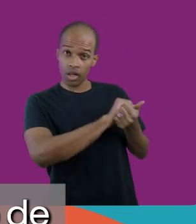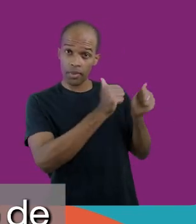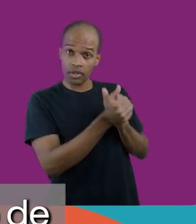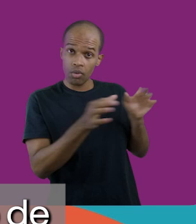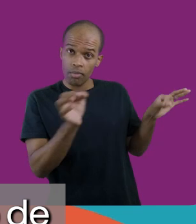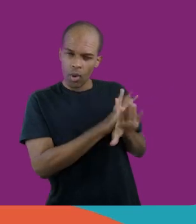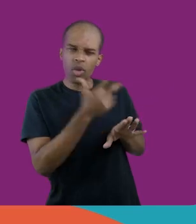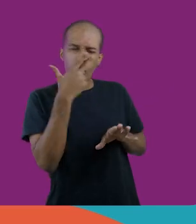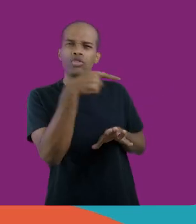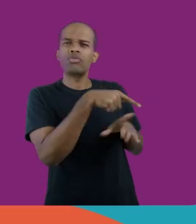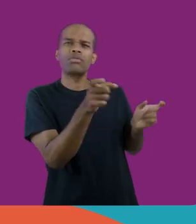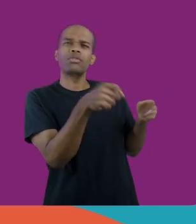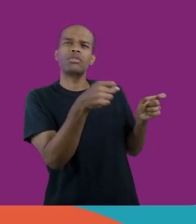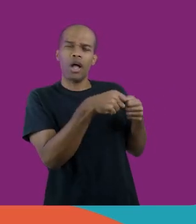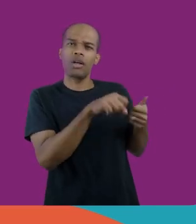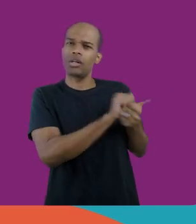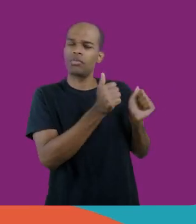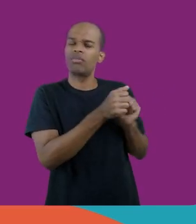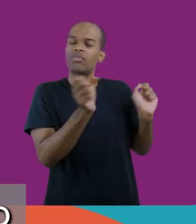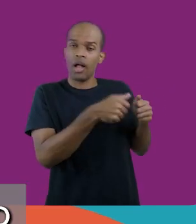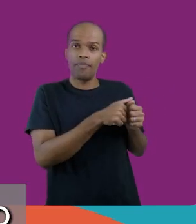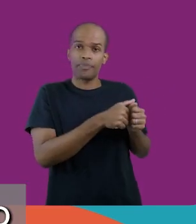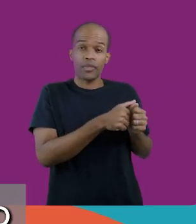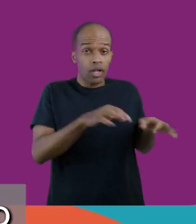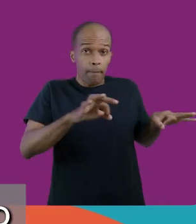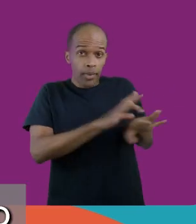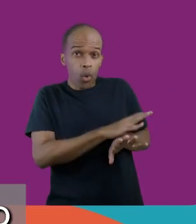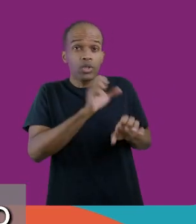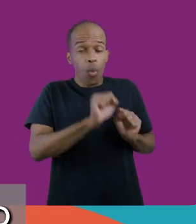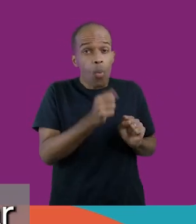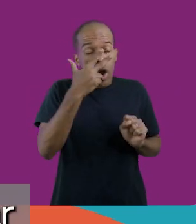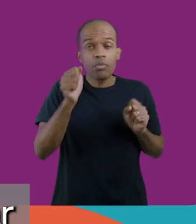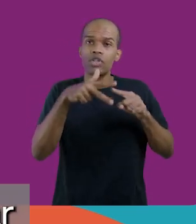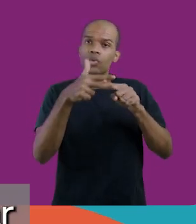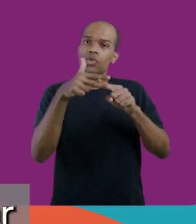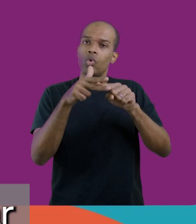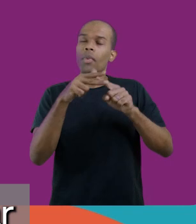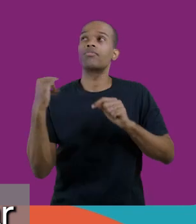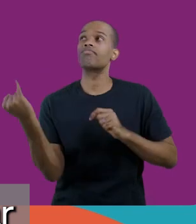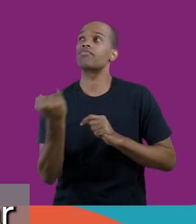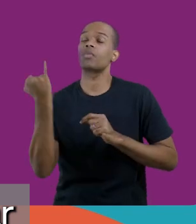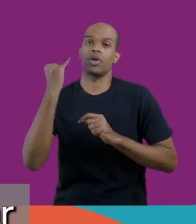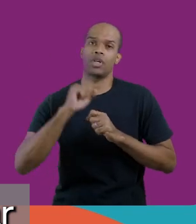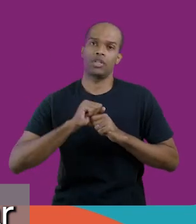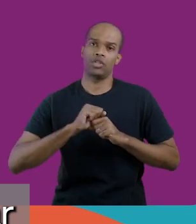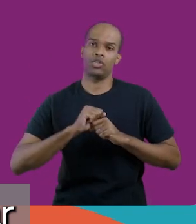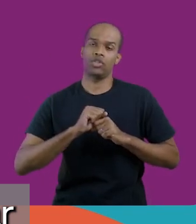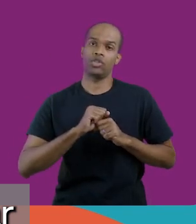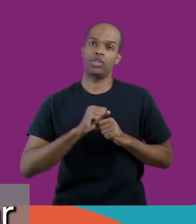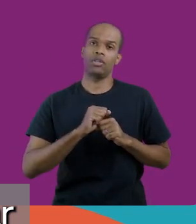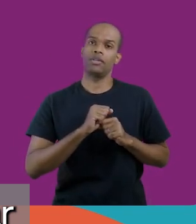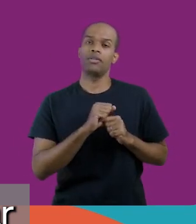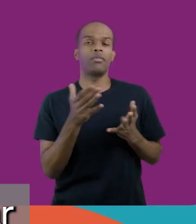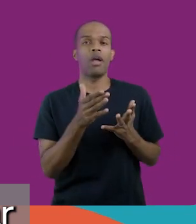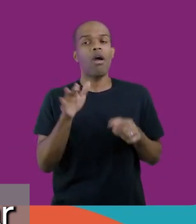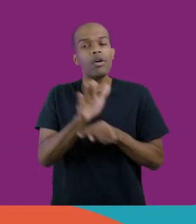tem toda a condição de se adaptar, eu acho que ela pode ser um instrumento absolutamente fundamental para